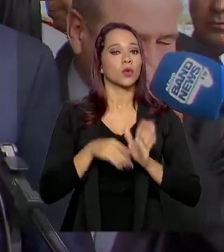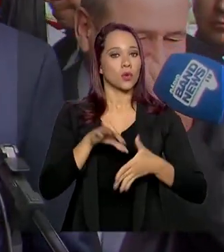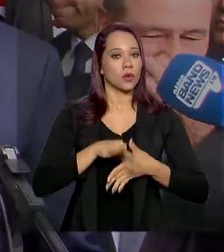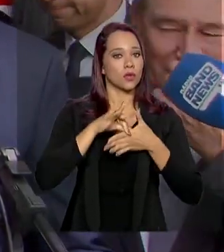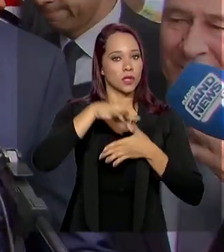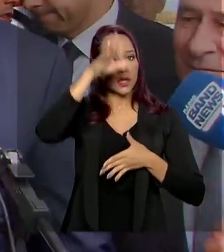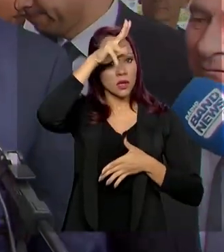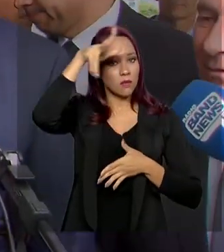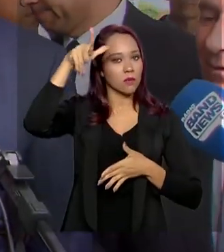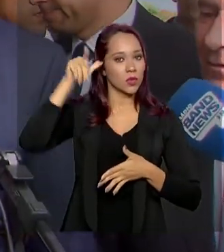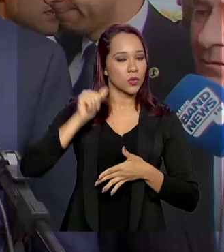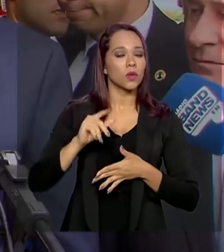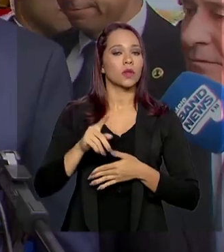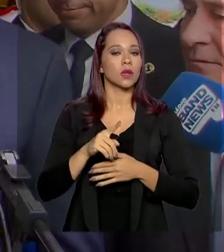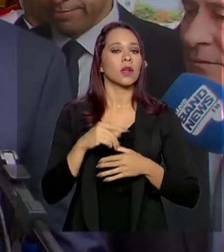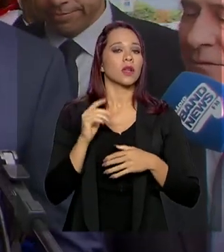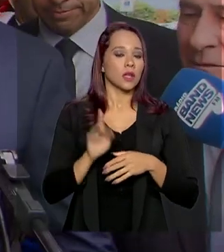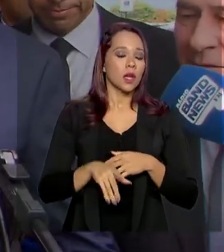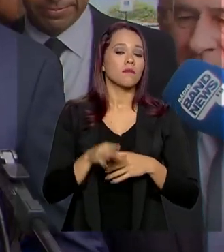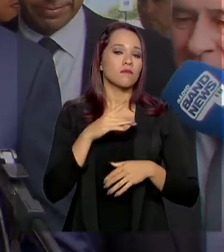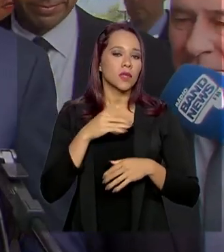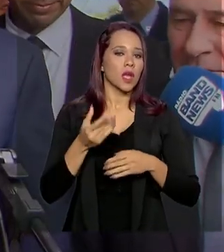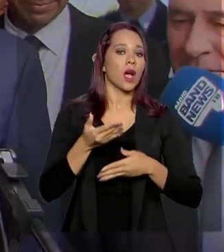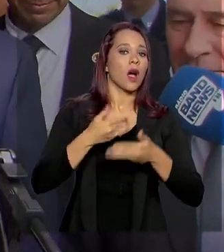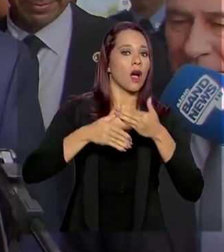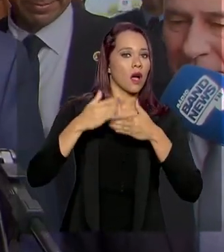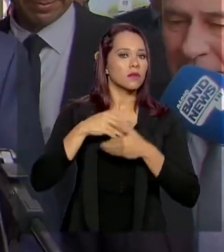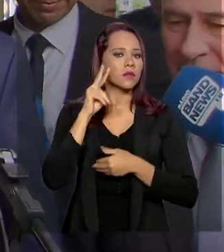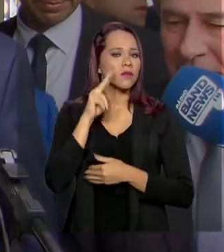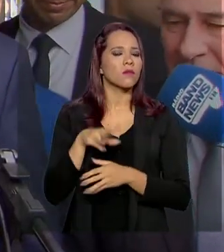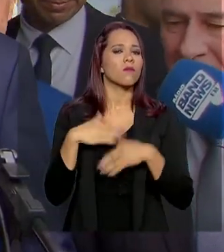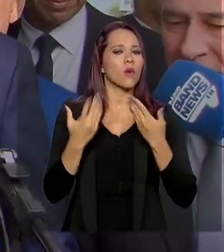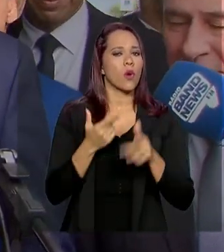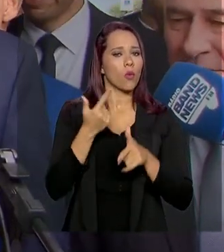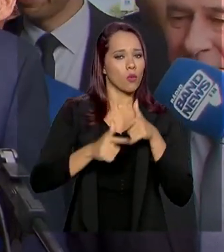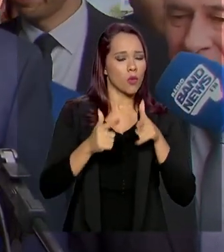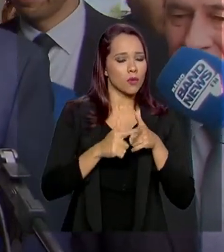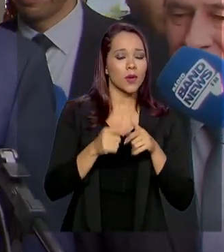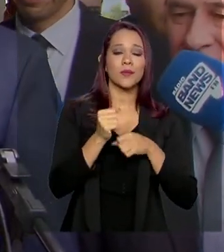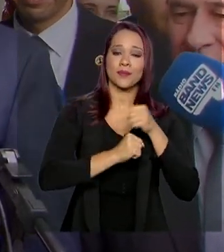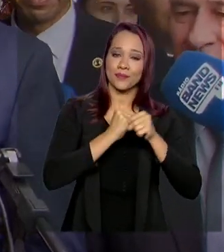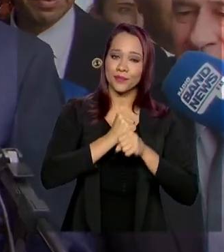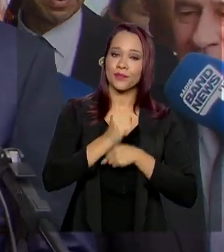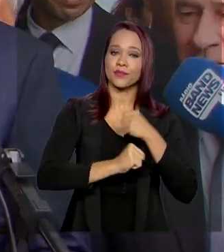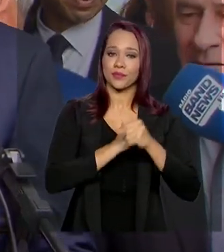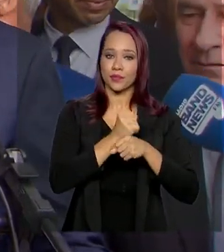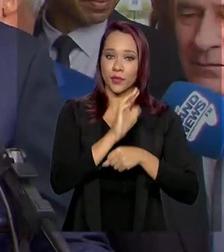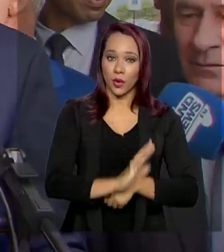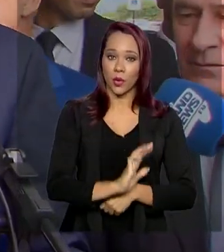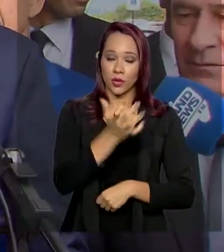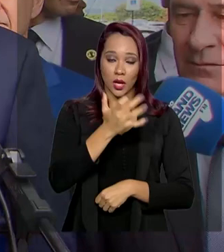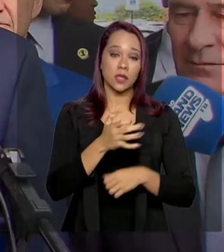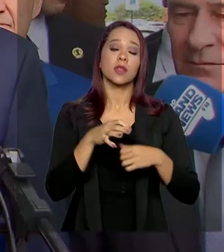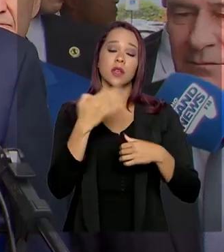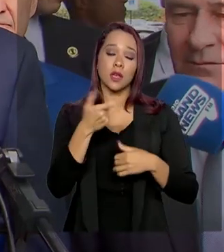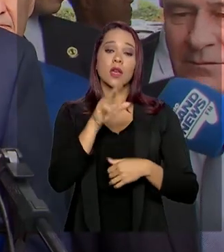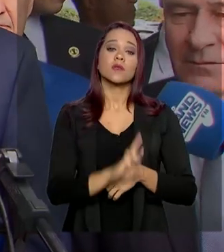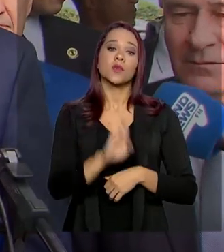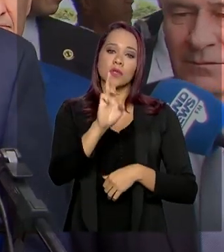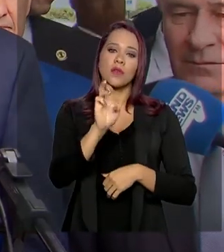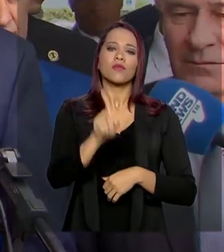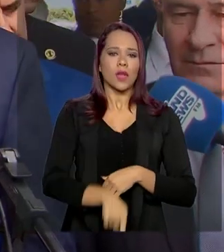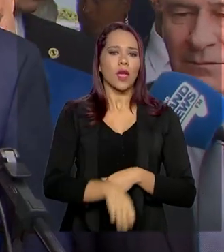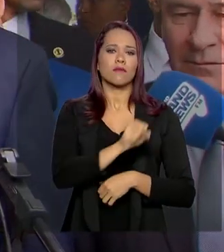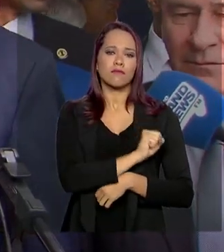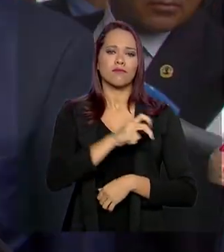da Amazônia, para a gente se antecipar aos problemas que todo ano acontece. E o Jair Mourão, que está encarregado de